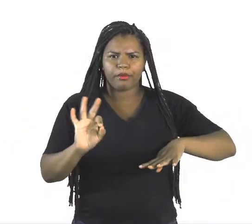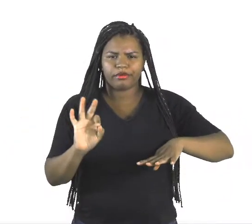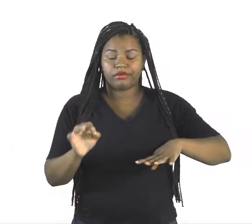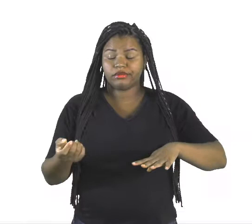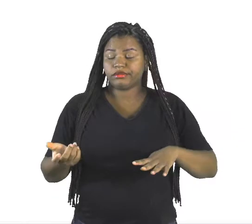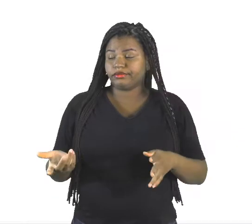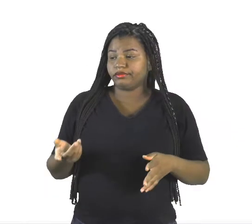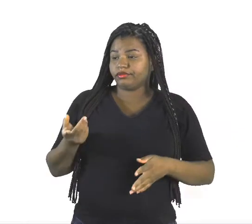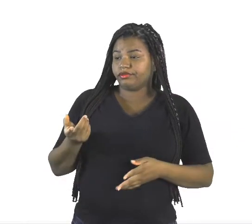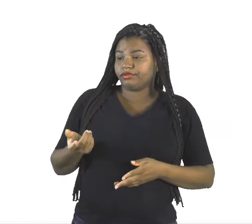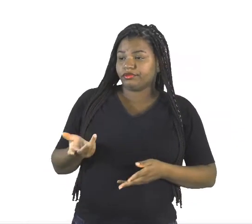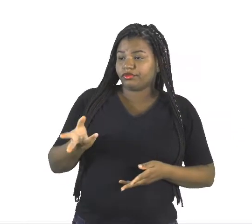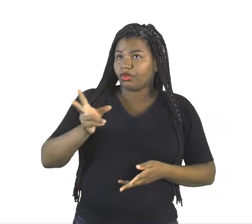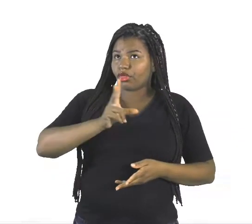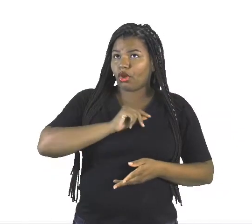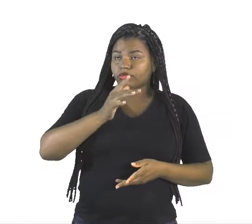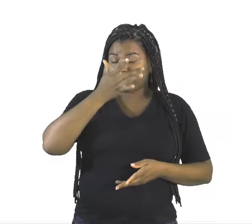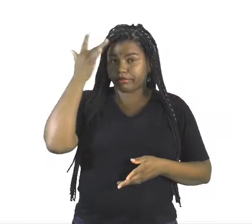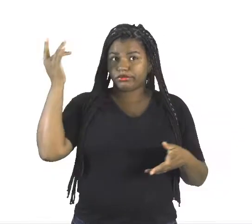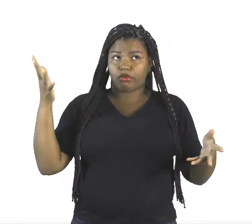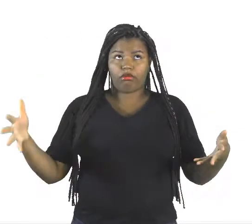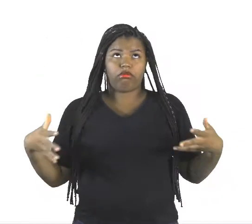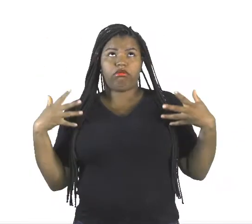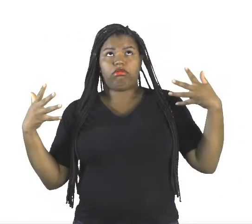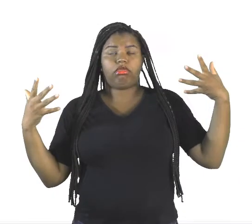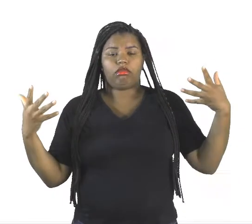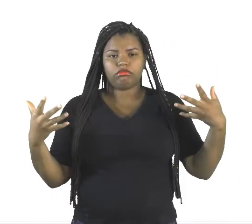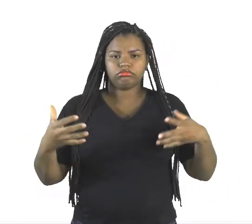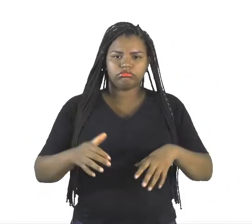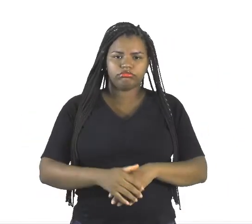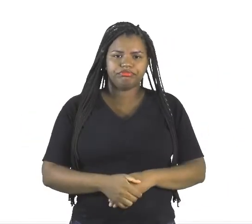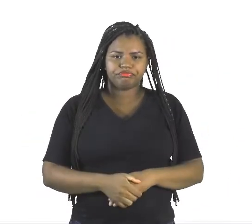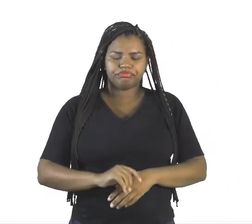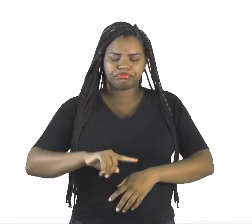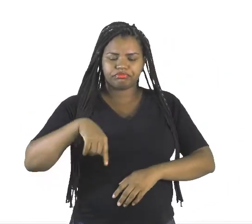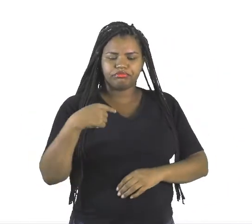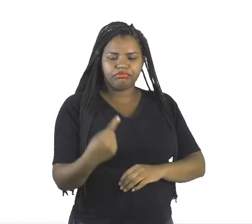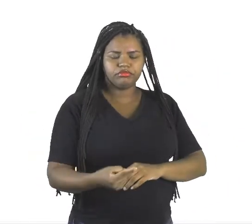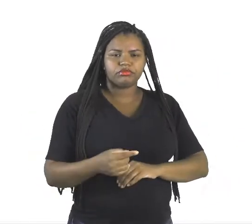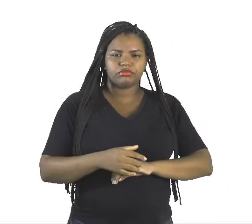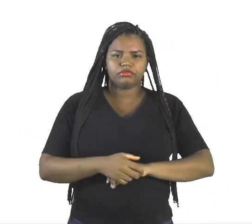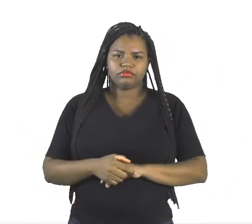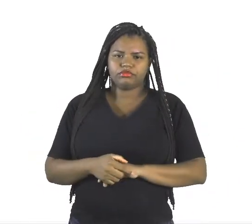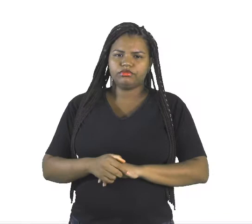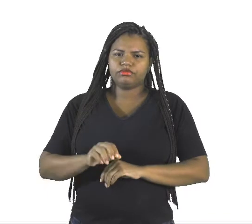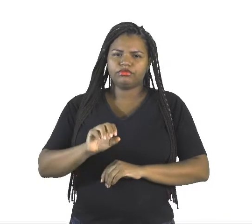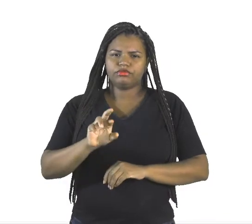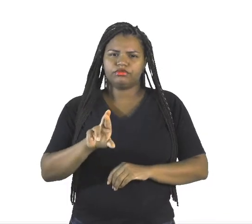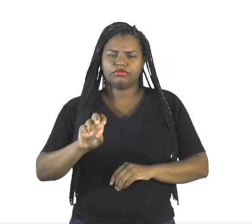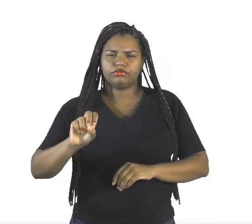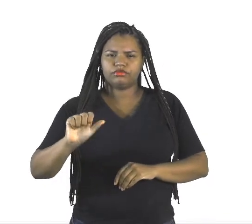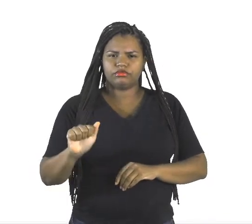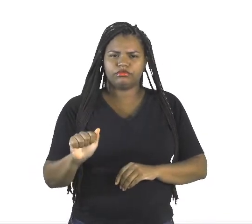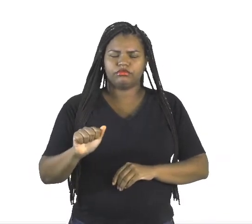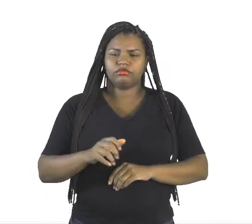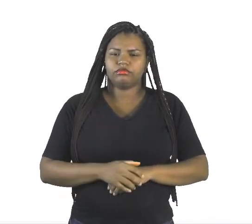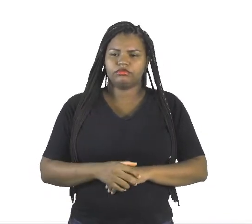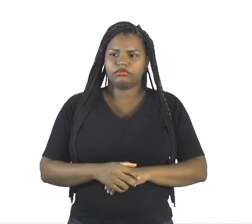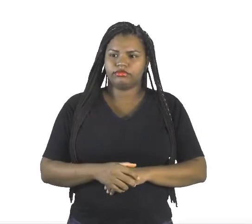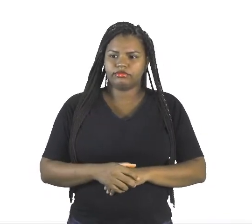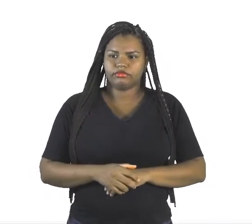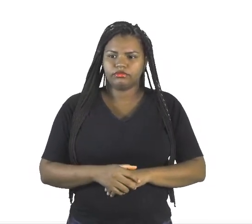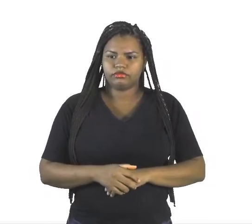Nossa. Gente exaltada. Próximo. Rosa. Olha